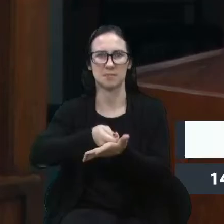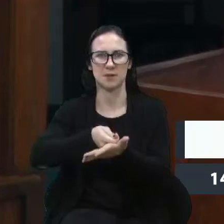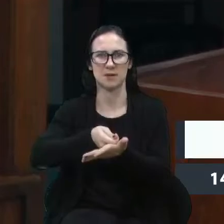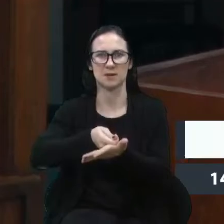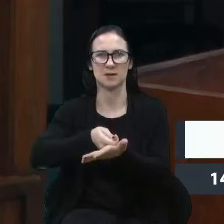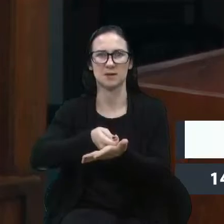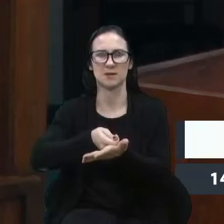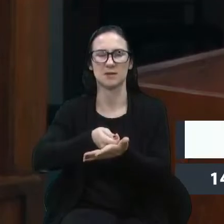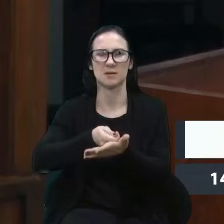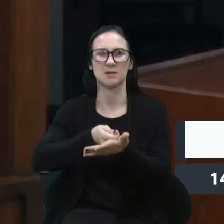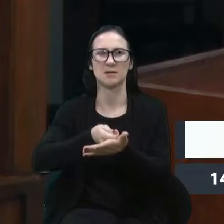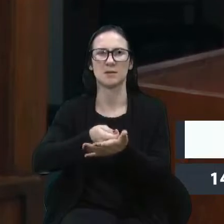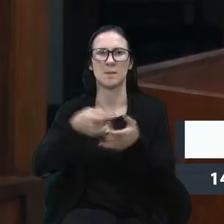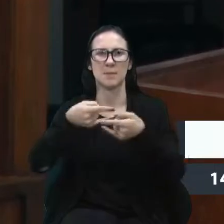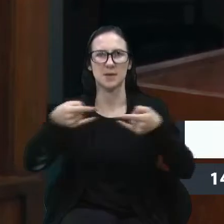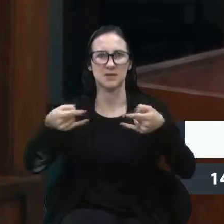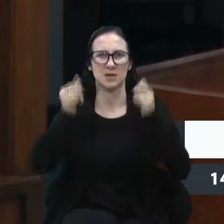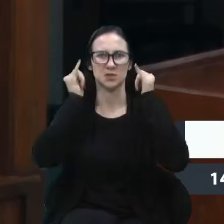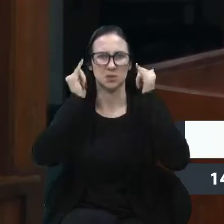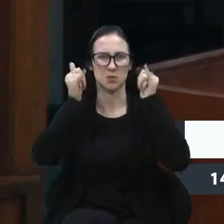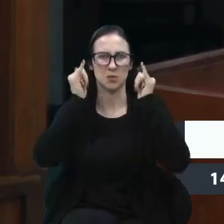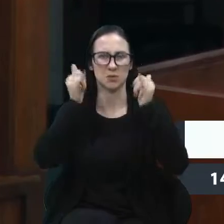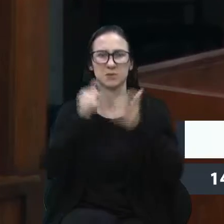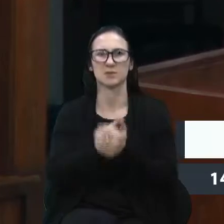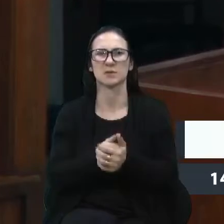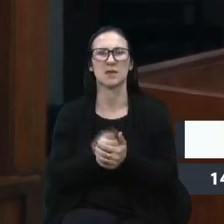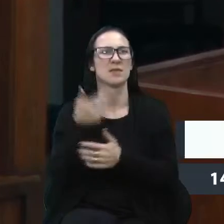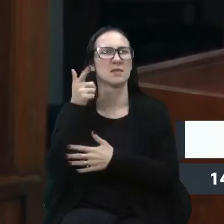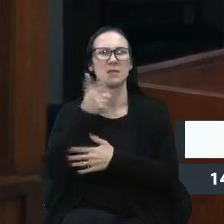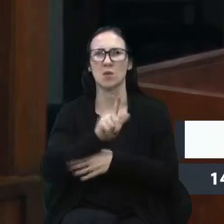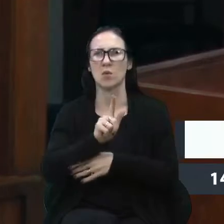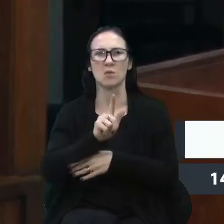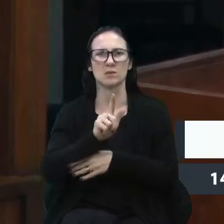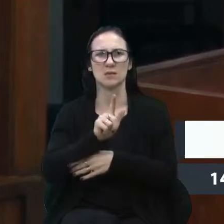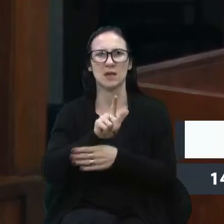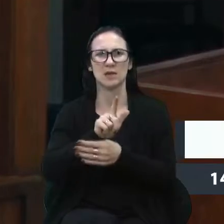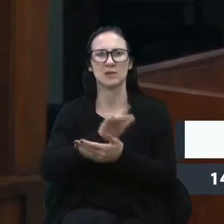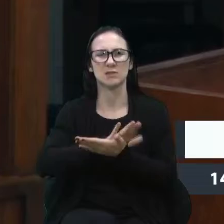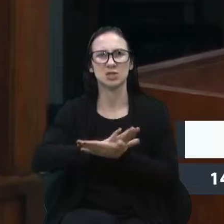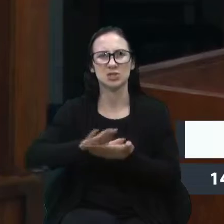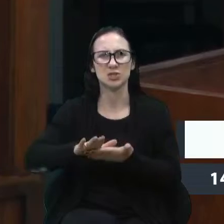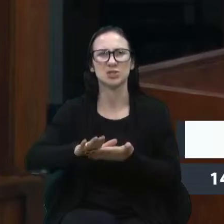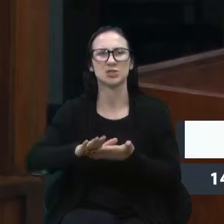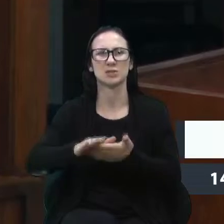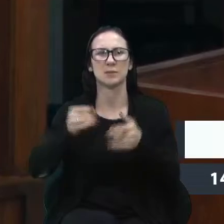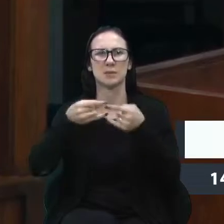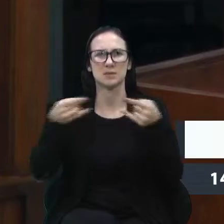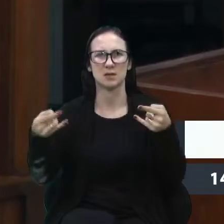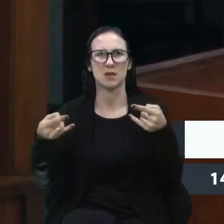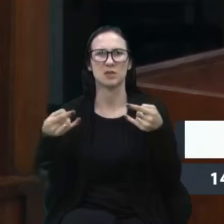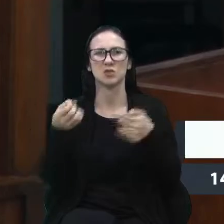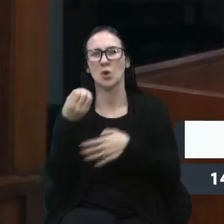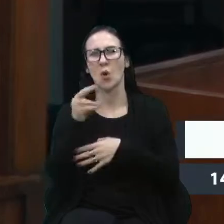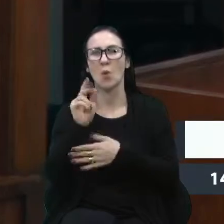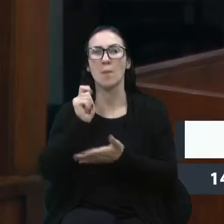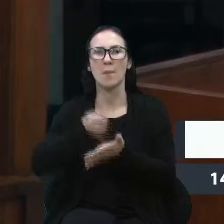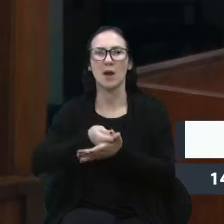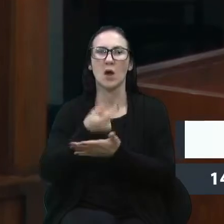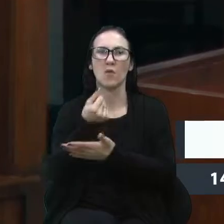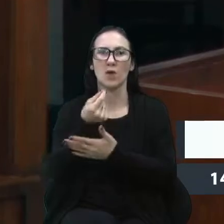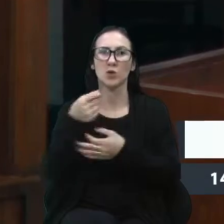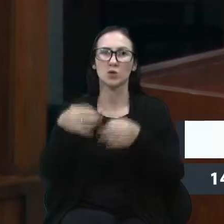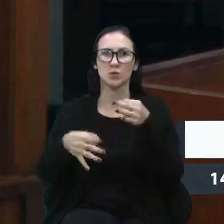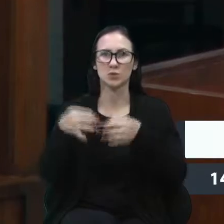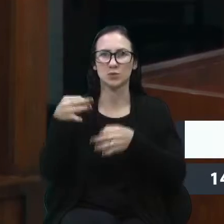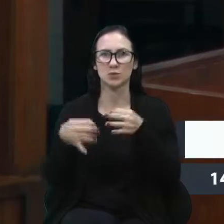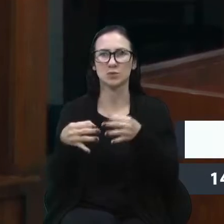acesso à passagem, à isenção, ao subsídio e a uma tarifa que caiba no bolso das pessoas, as